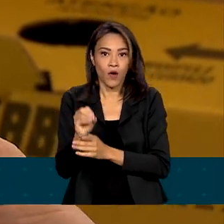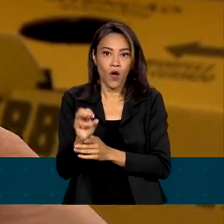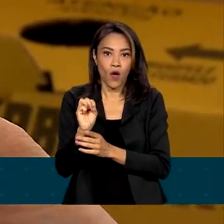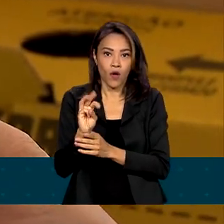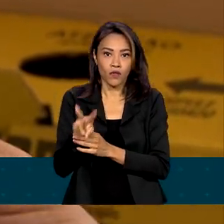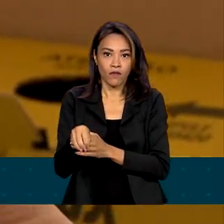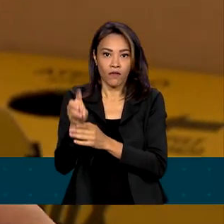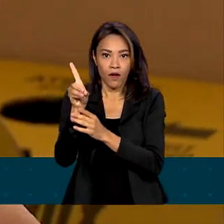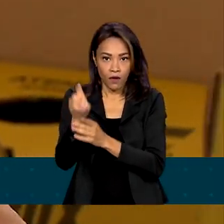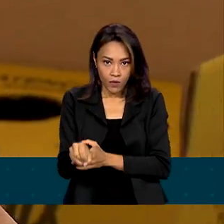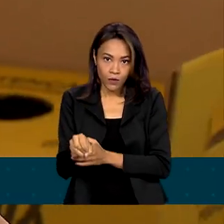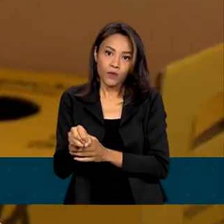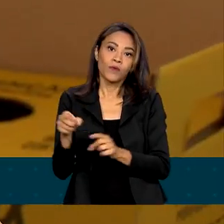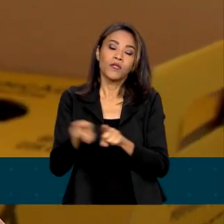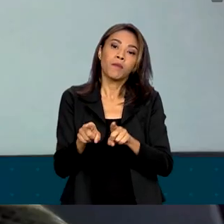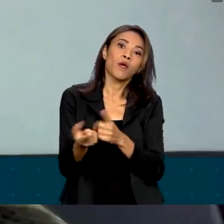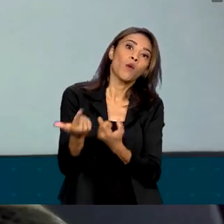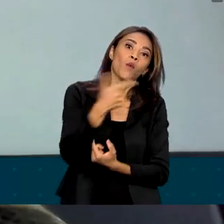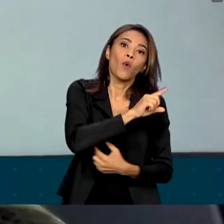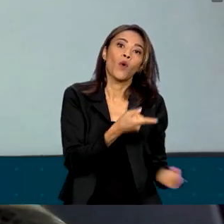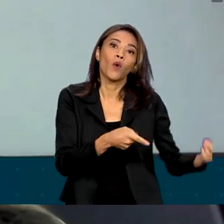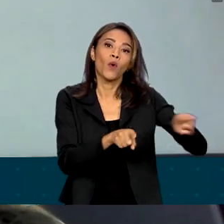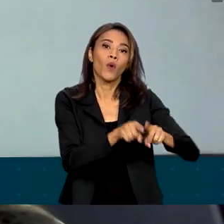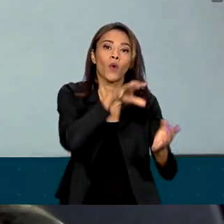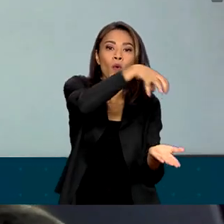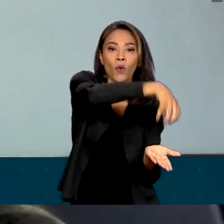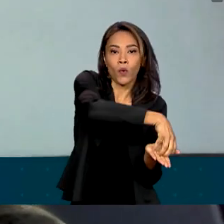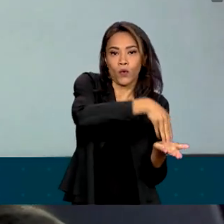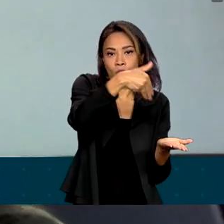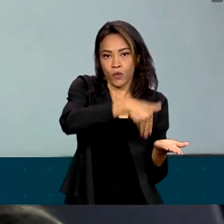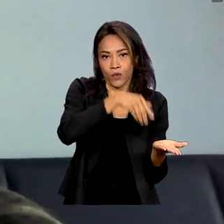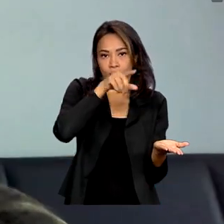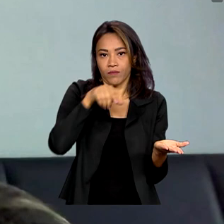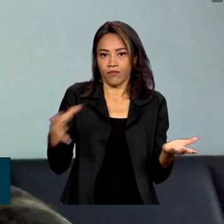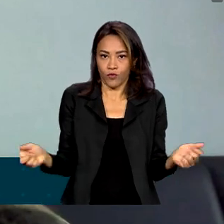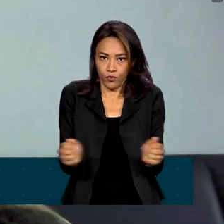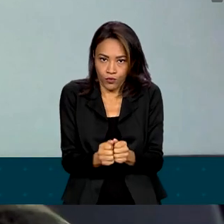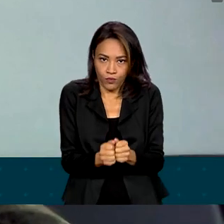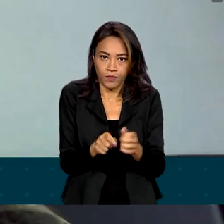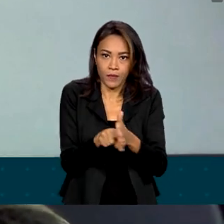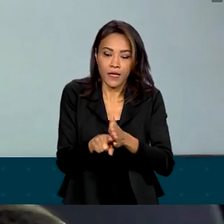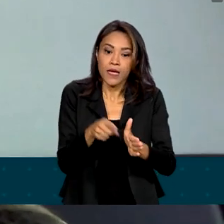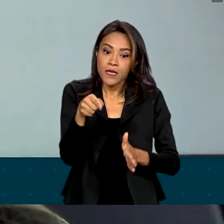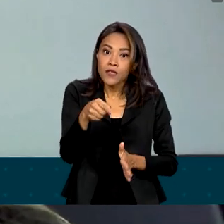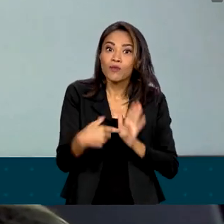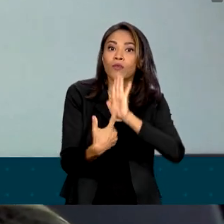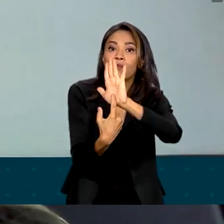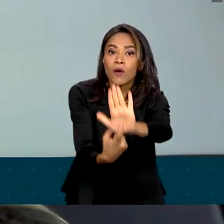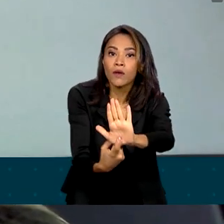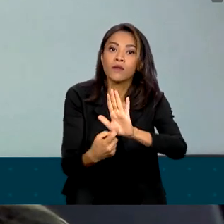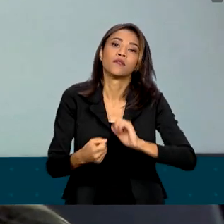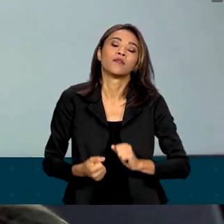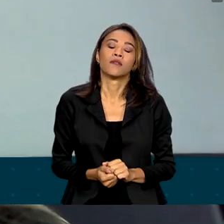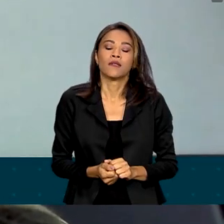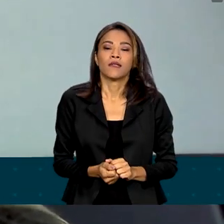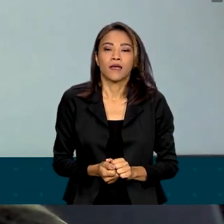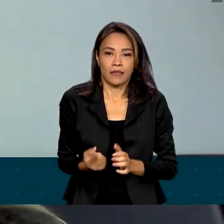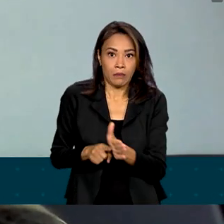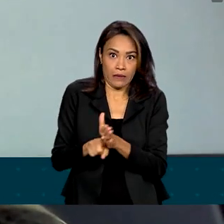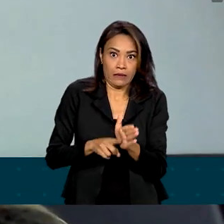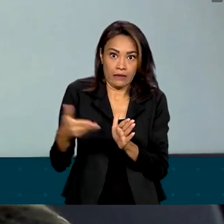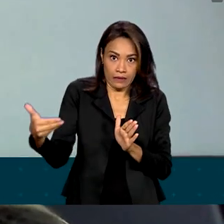Universitário Arthur de Sá. Isso é só uma ponta da iceberg, esse retrato da